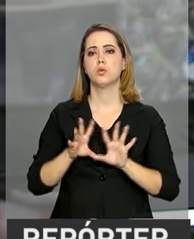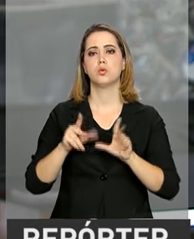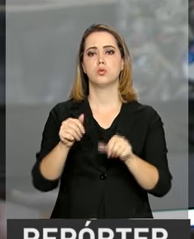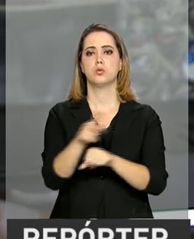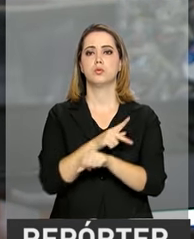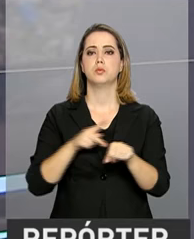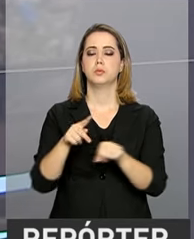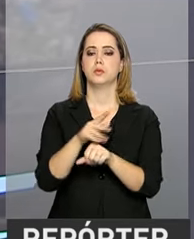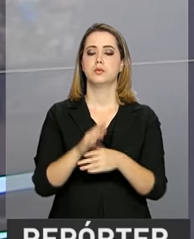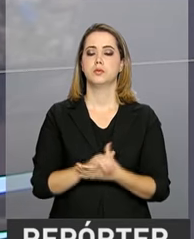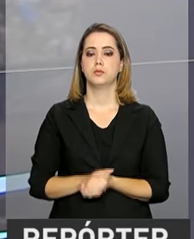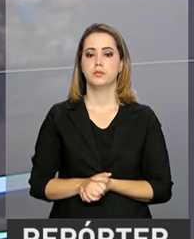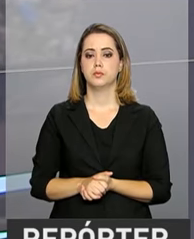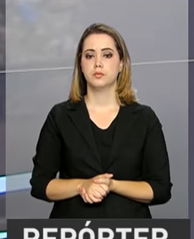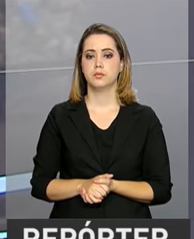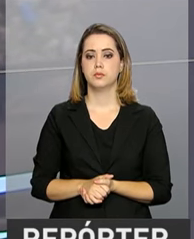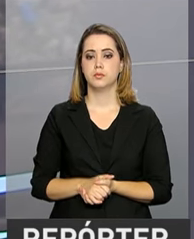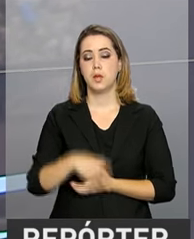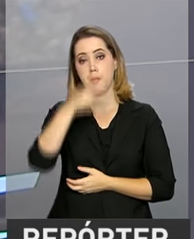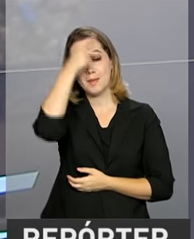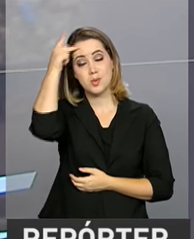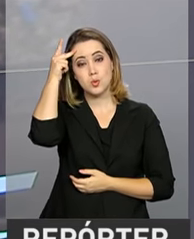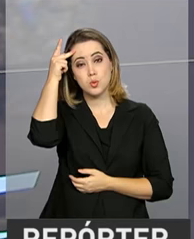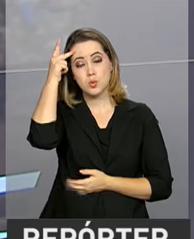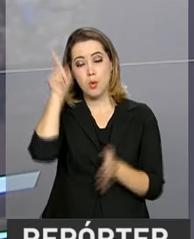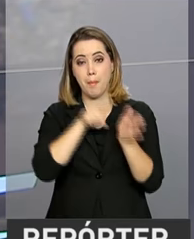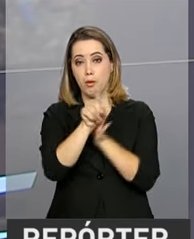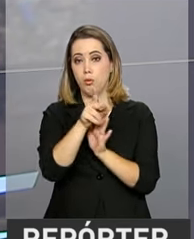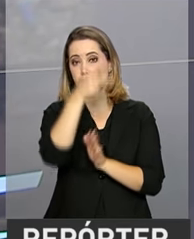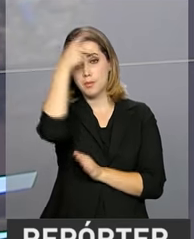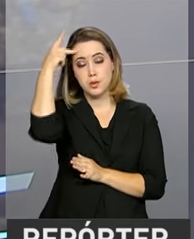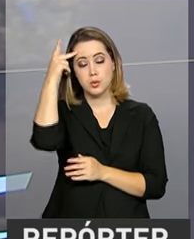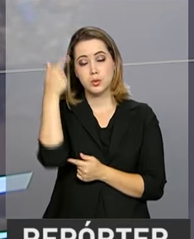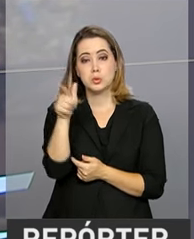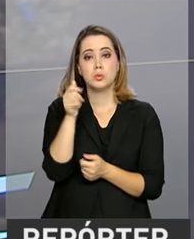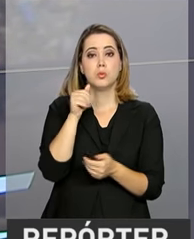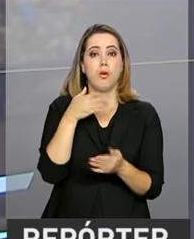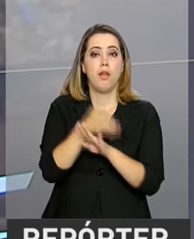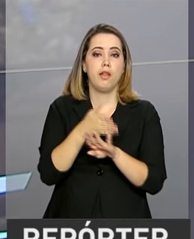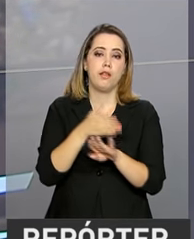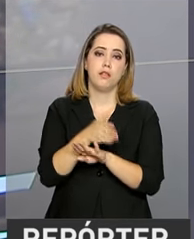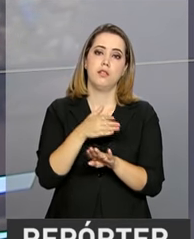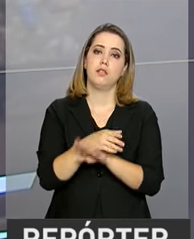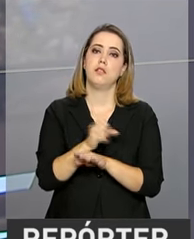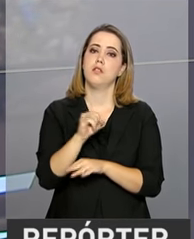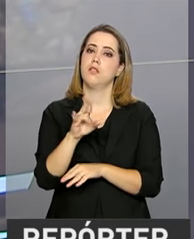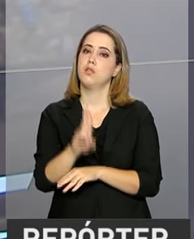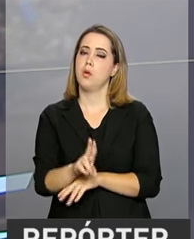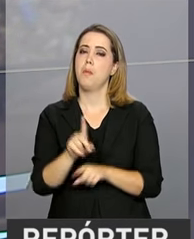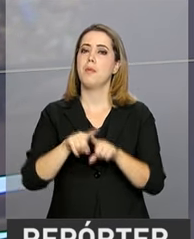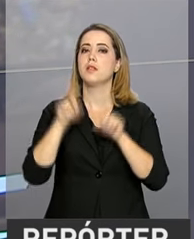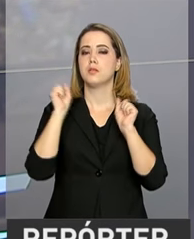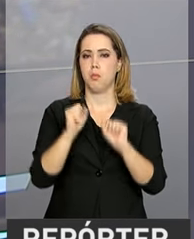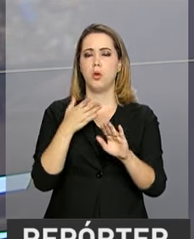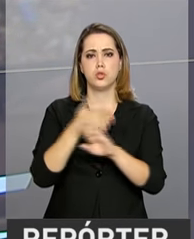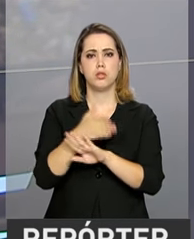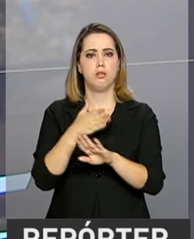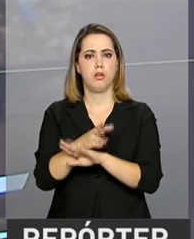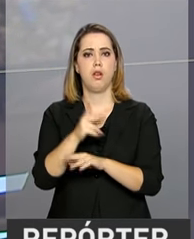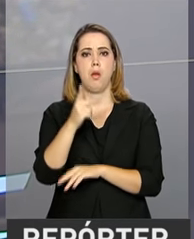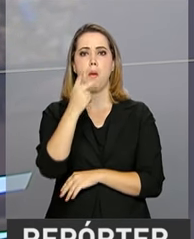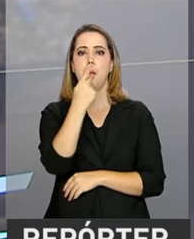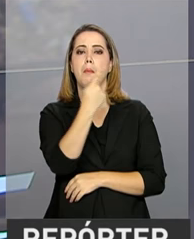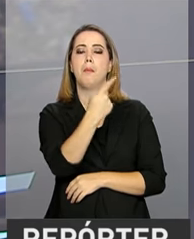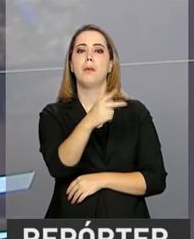país. Roberto? Agora Ney, quem não conseguir uma vaga pelo SISU pode ingressar no ensino superior ainda este ano pelo ProUni, o